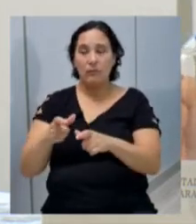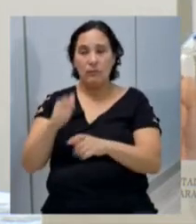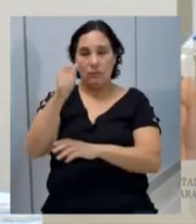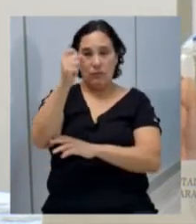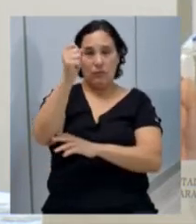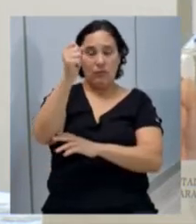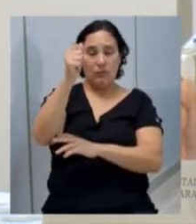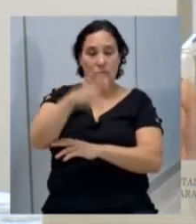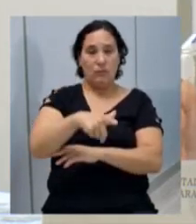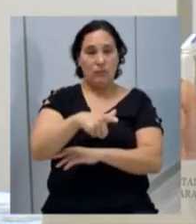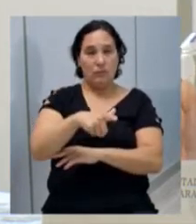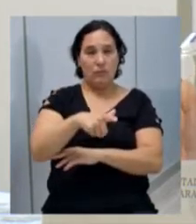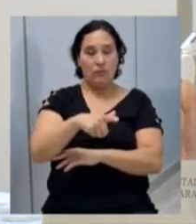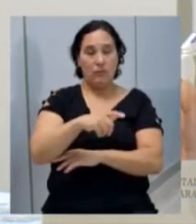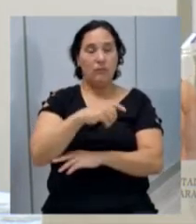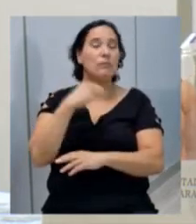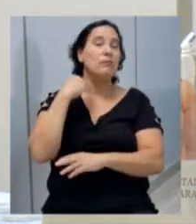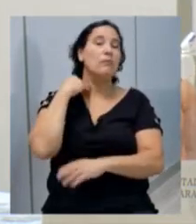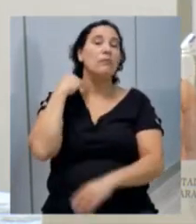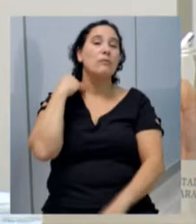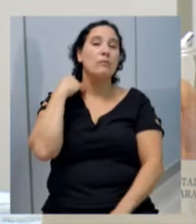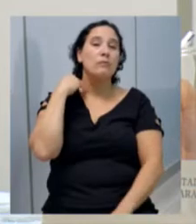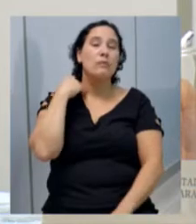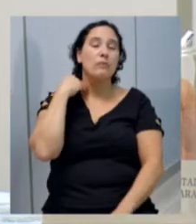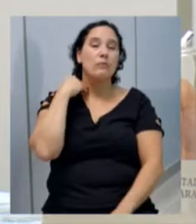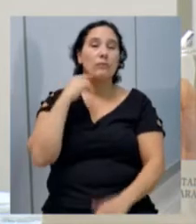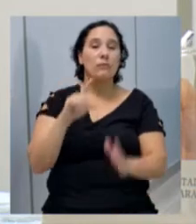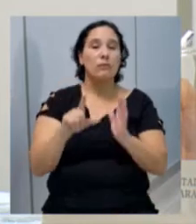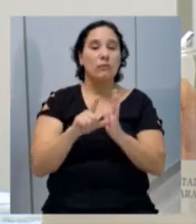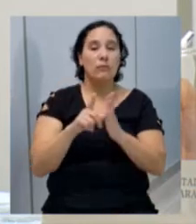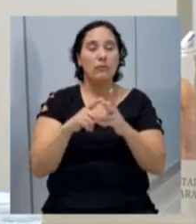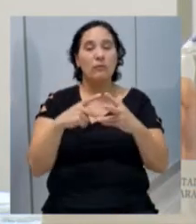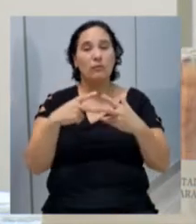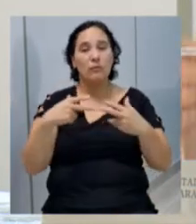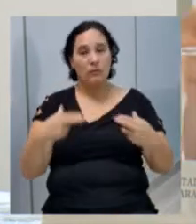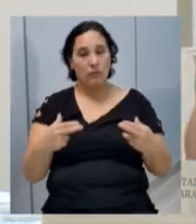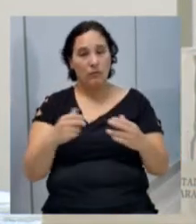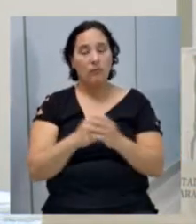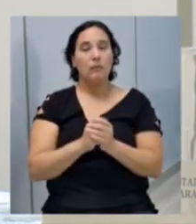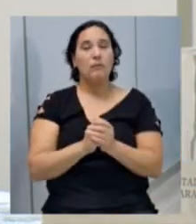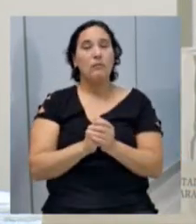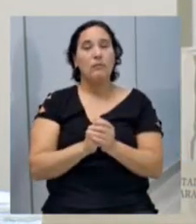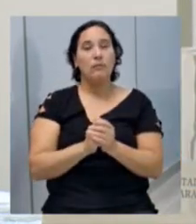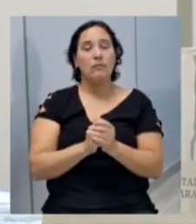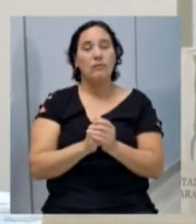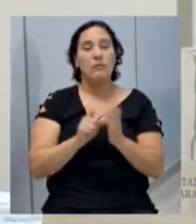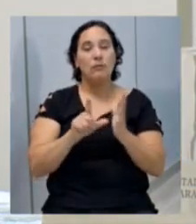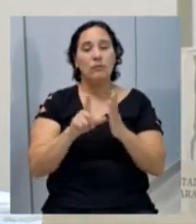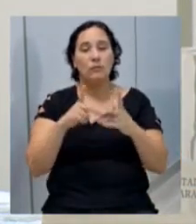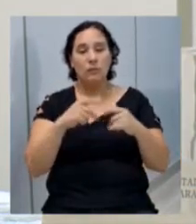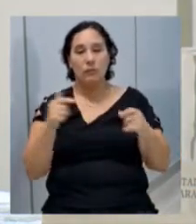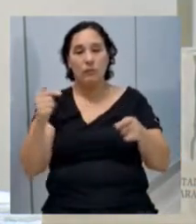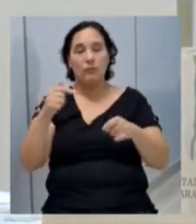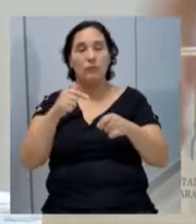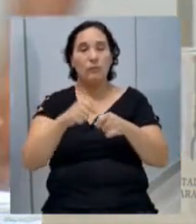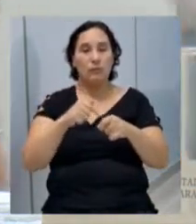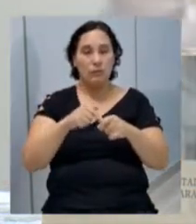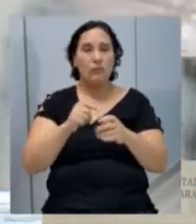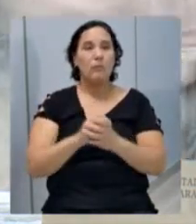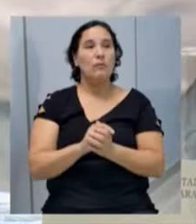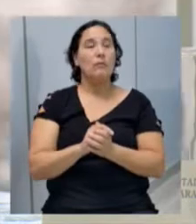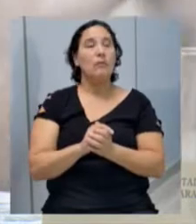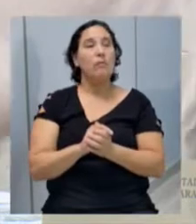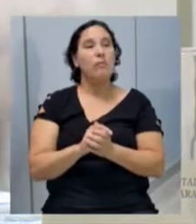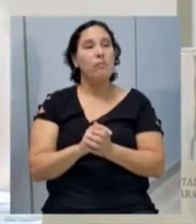luz, a saber, Cicobi Credimoc, lojas cheias de charme, comércio de combustíveis Caliandra LTDA,